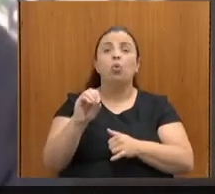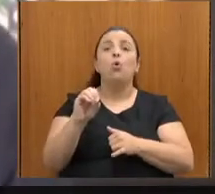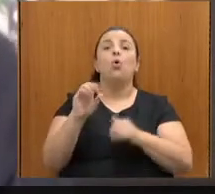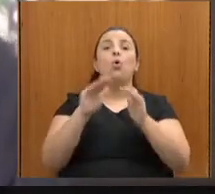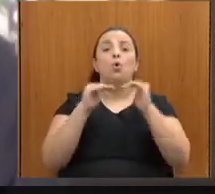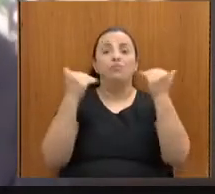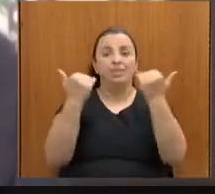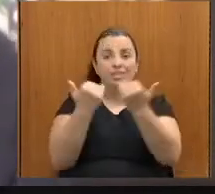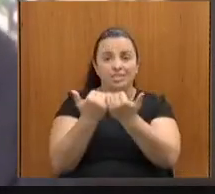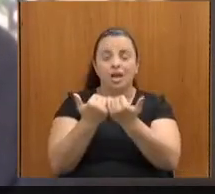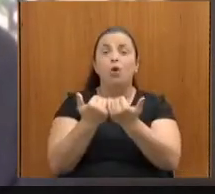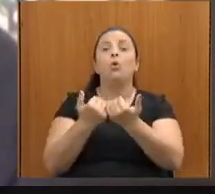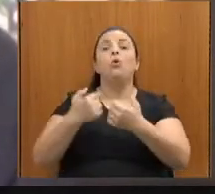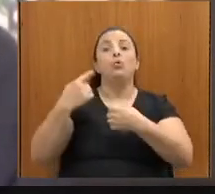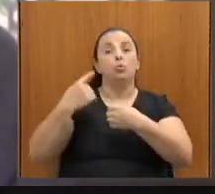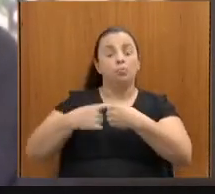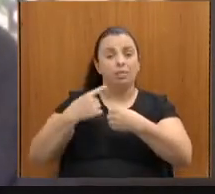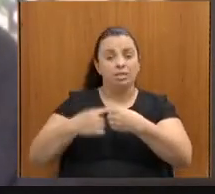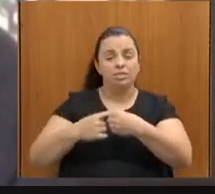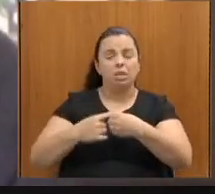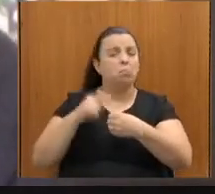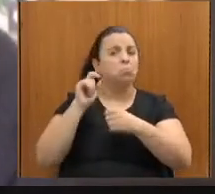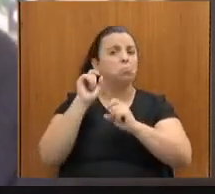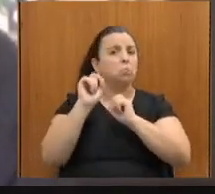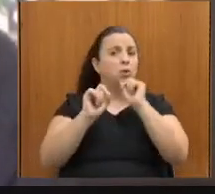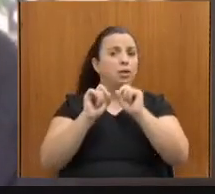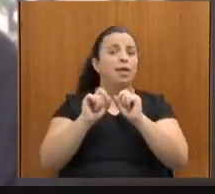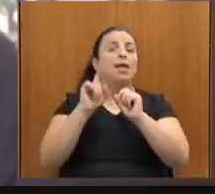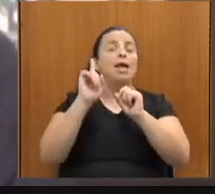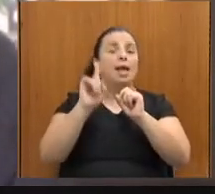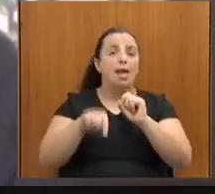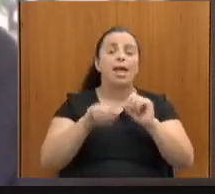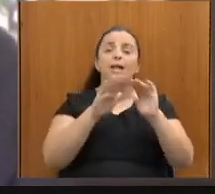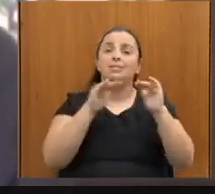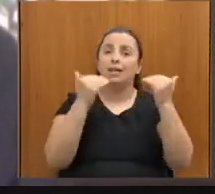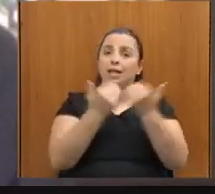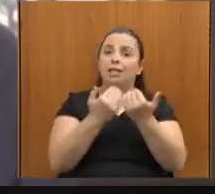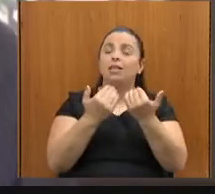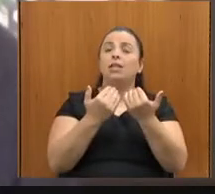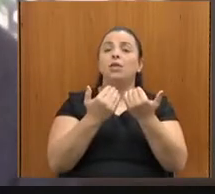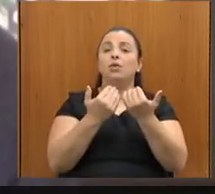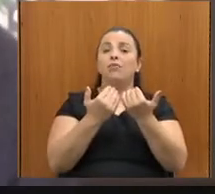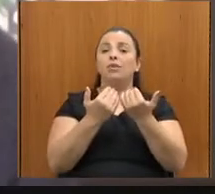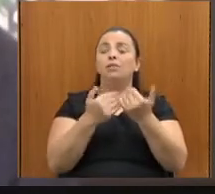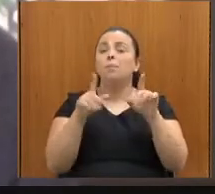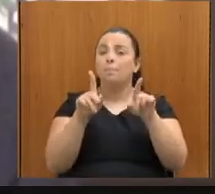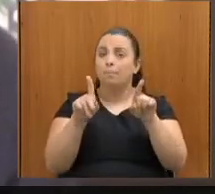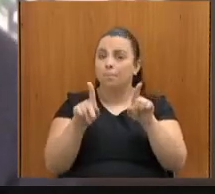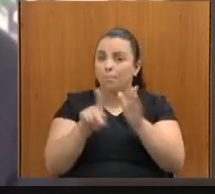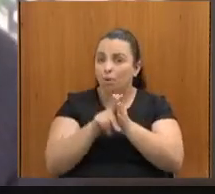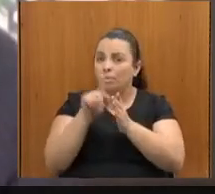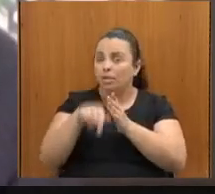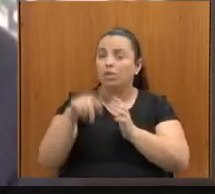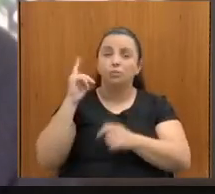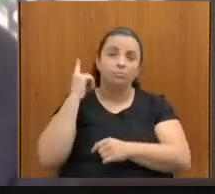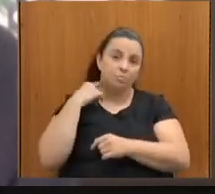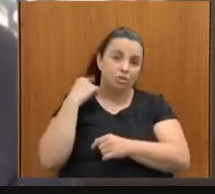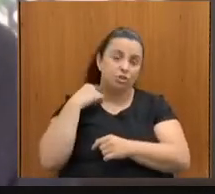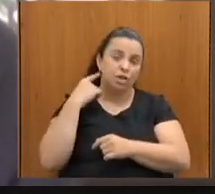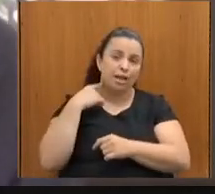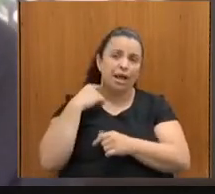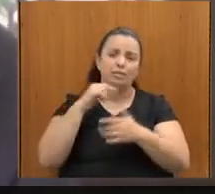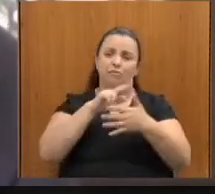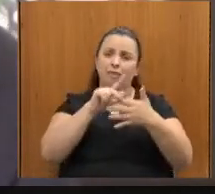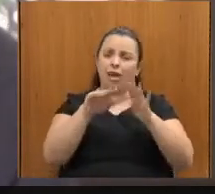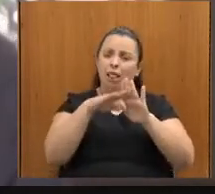integra aí a cadeia de conferências do Estado, né, de Minas Gerais, né, e será realizada